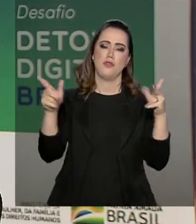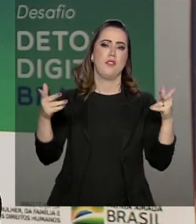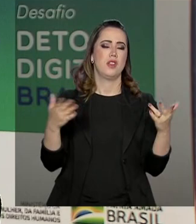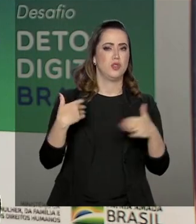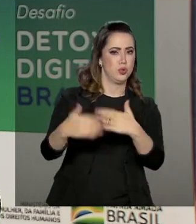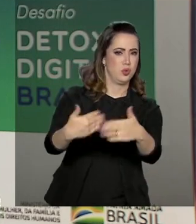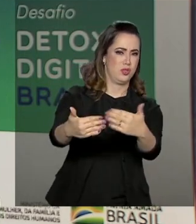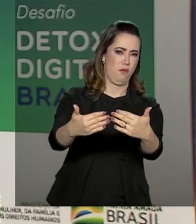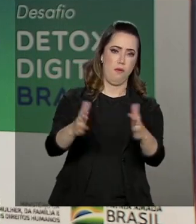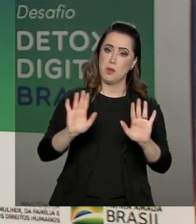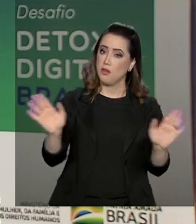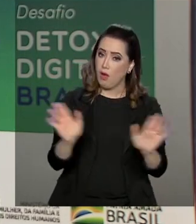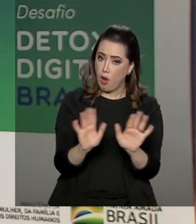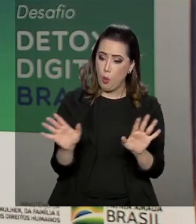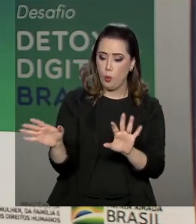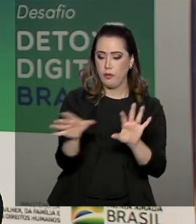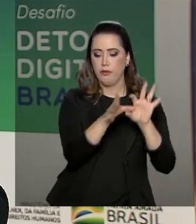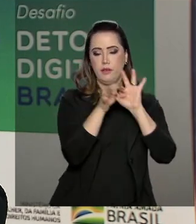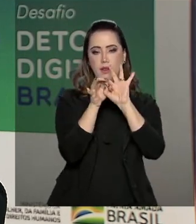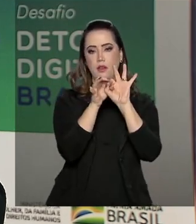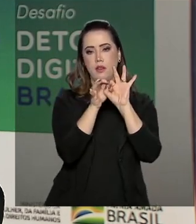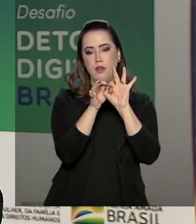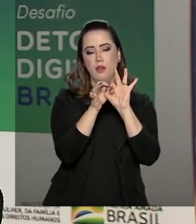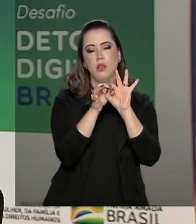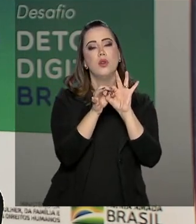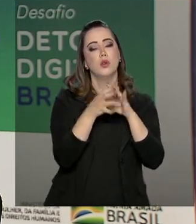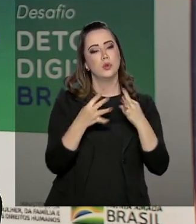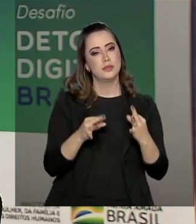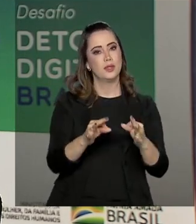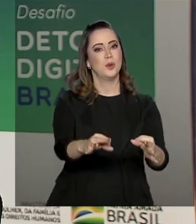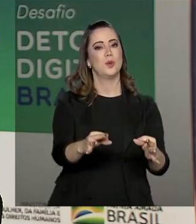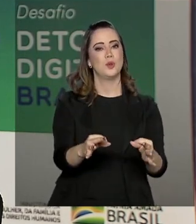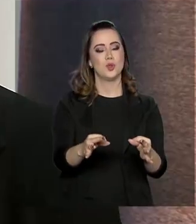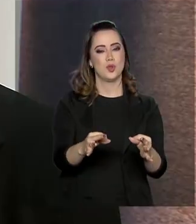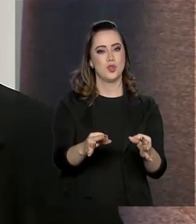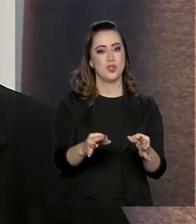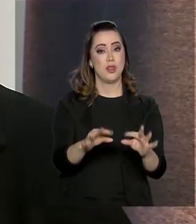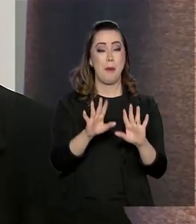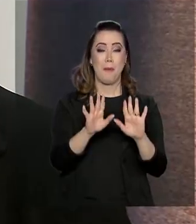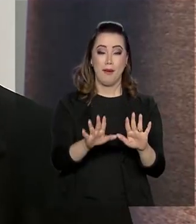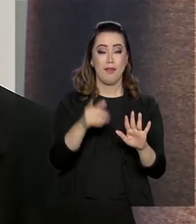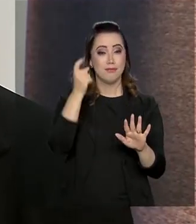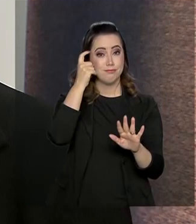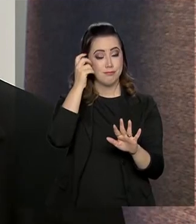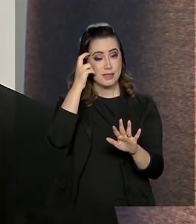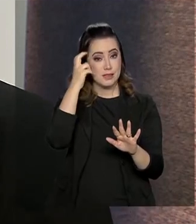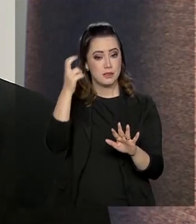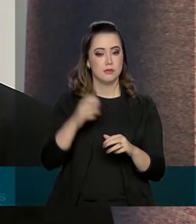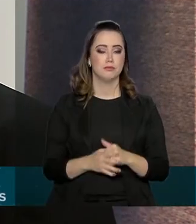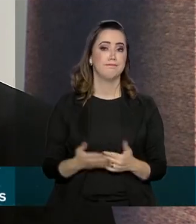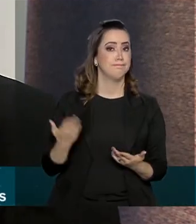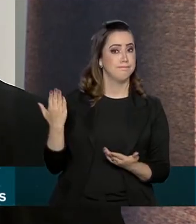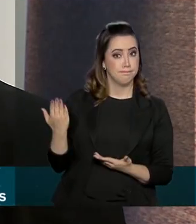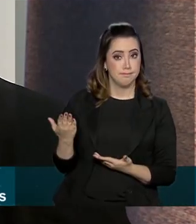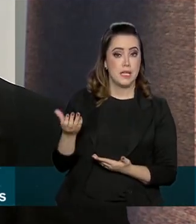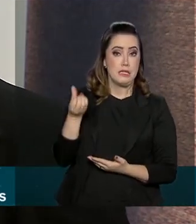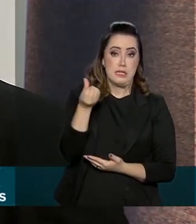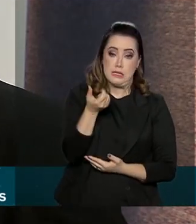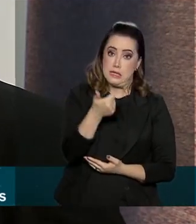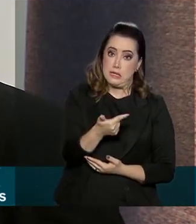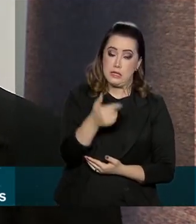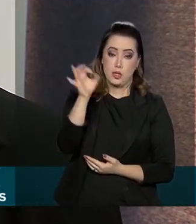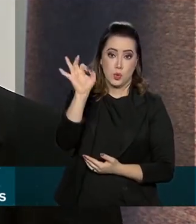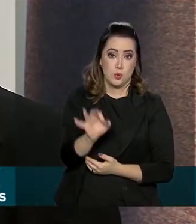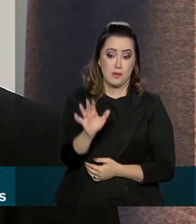do desenvolvimento tecnológico, mas sim usá-lo de forma inteligente. 62% das crianças reclamam que os pais